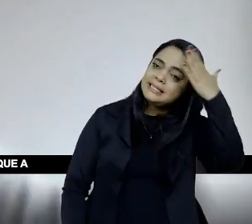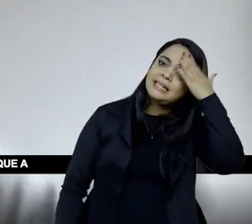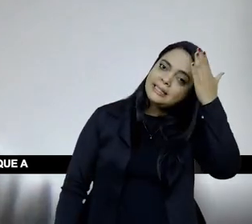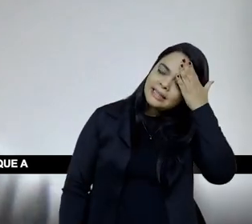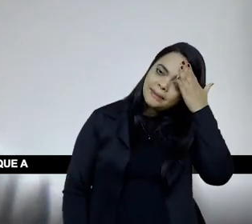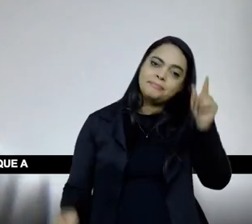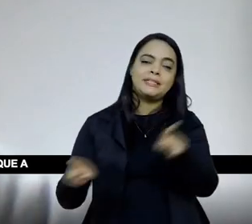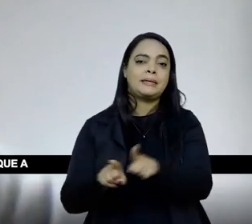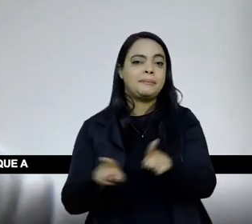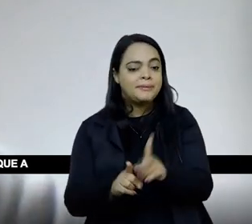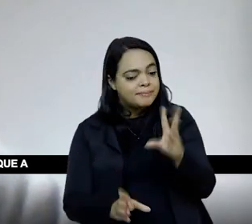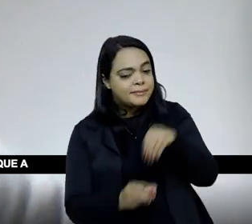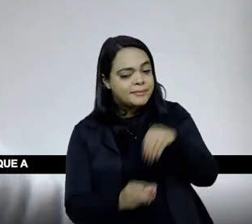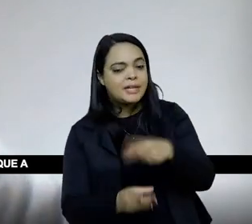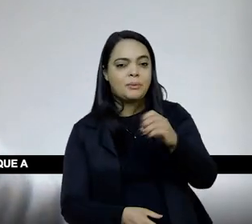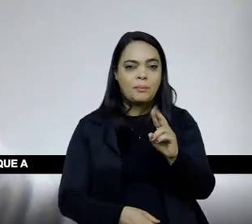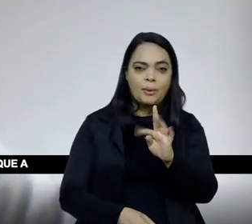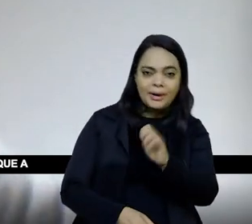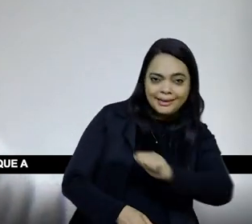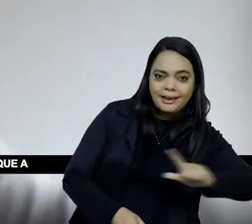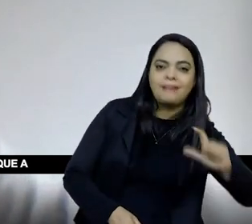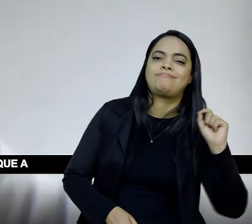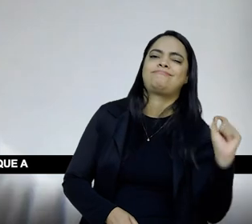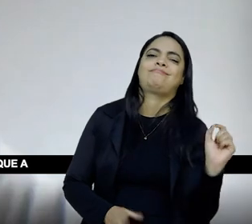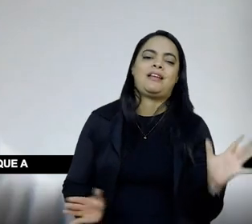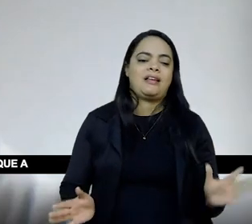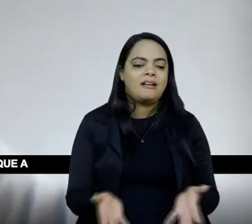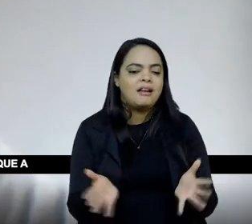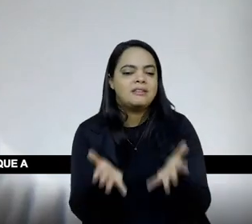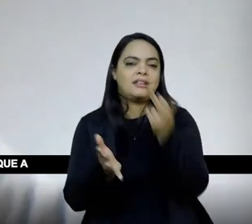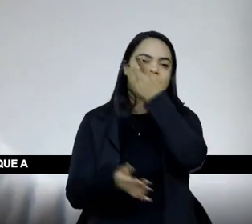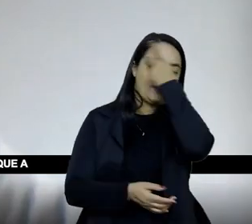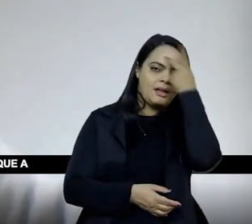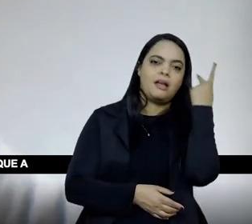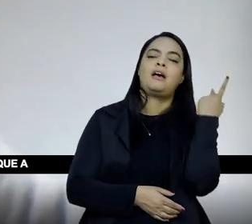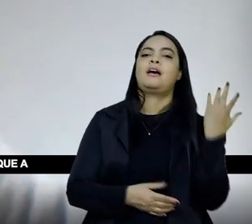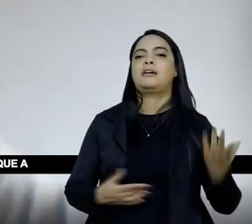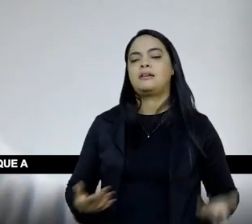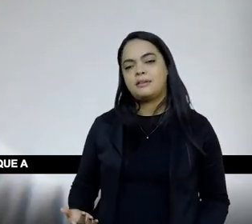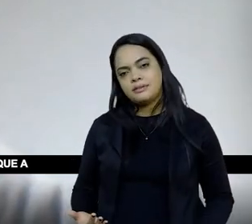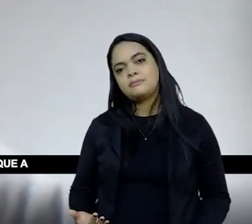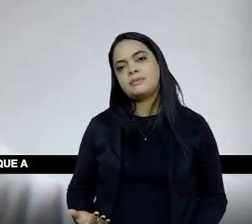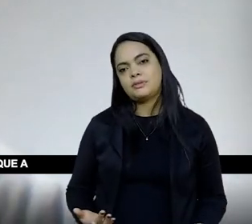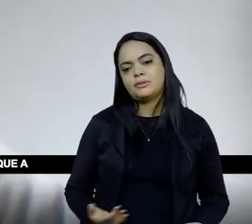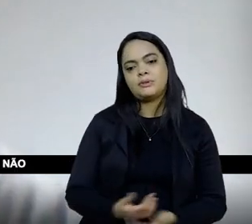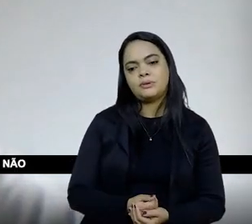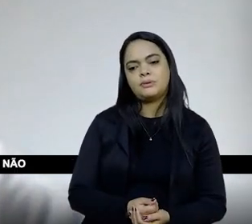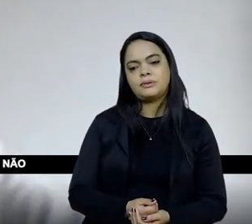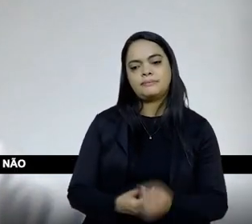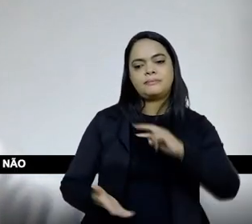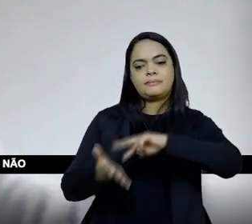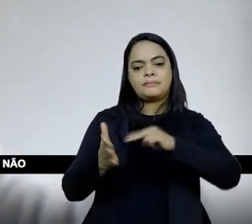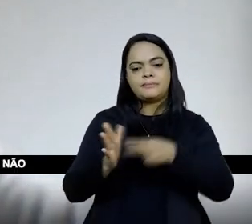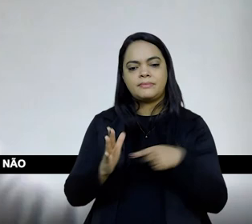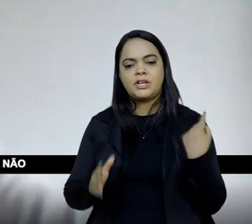portal toque as pessoas, e aí talvez a ideia de tocar seja boa mesmo, significa que a gente, de